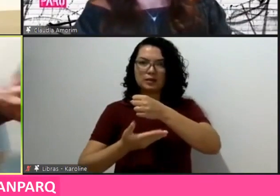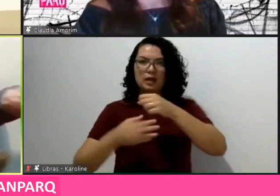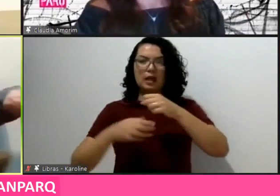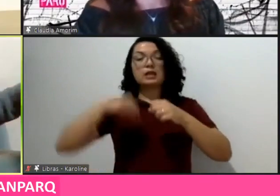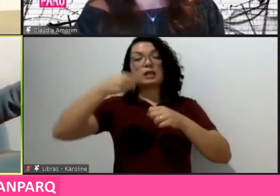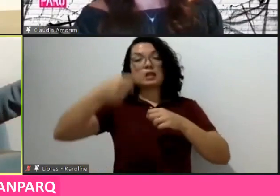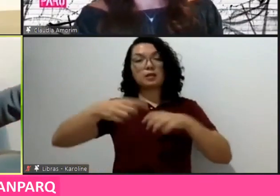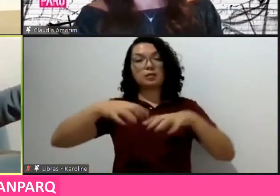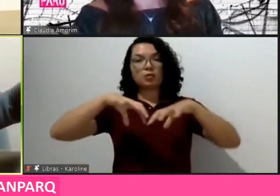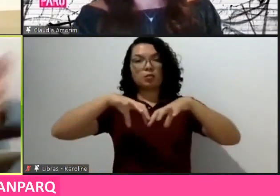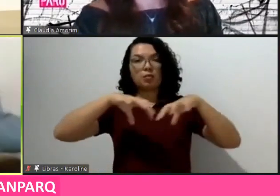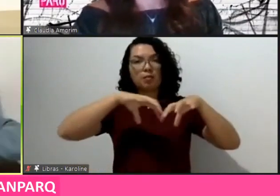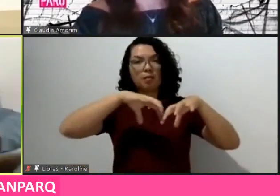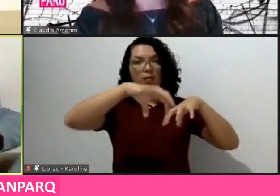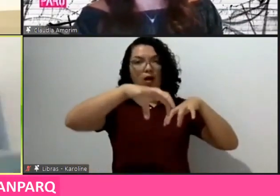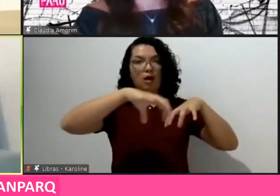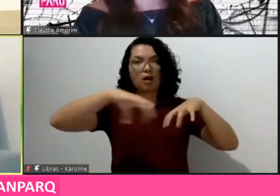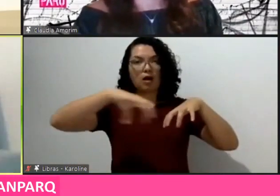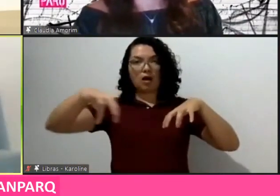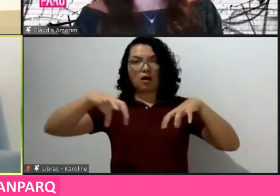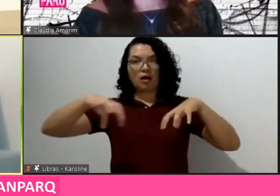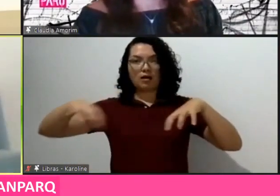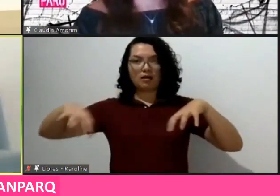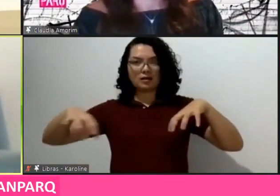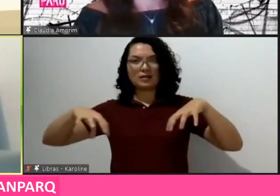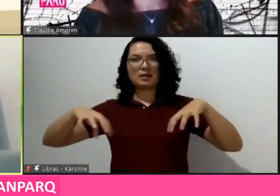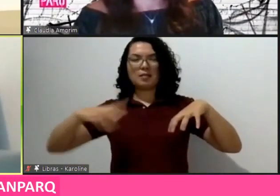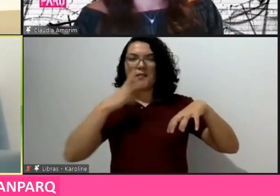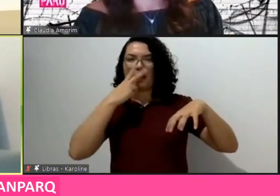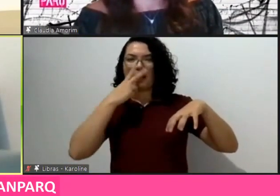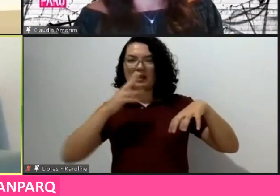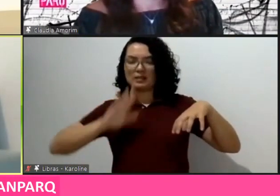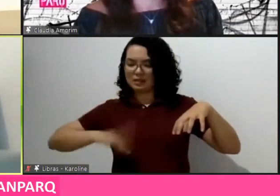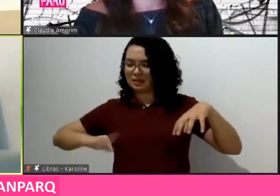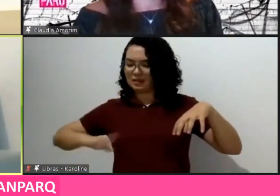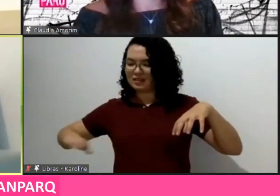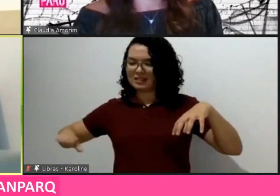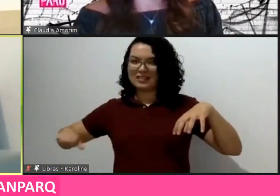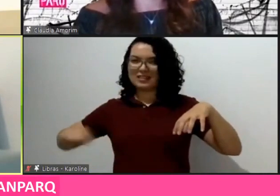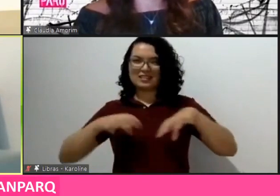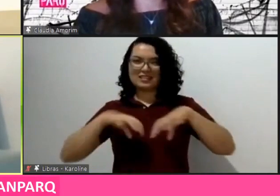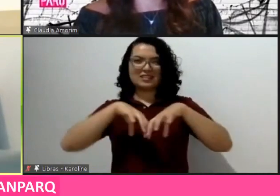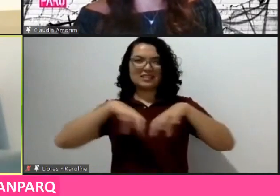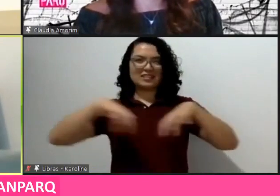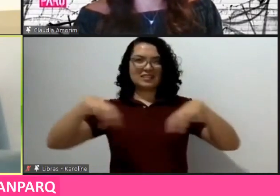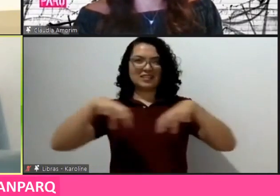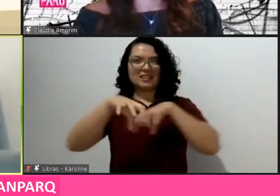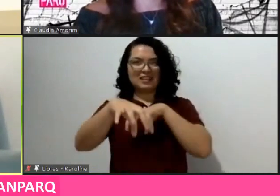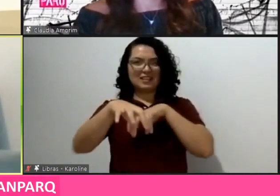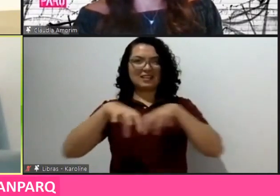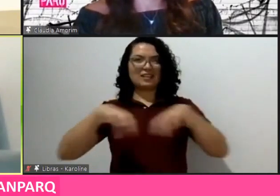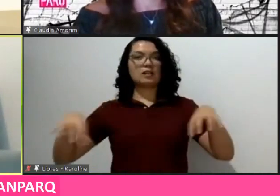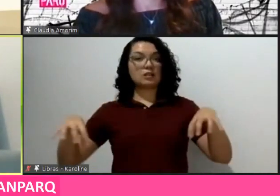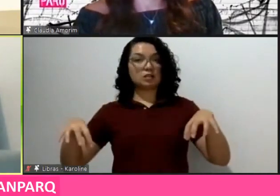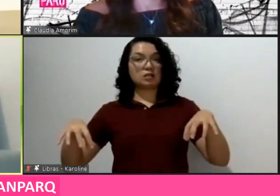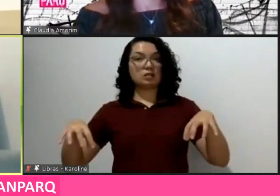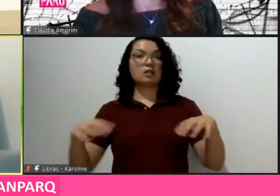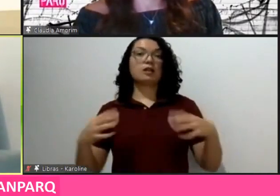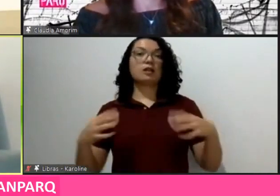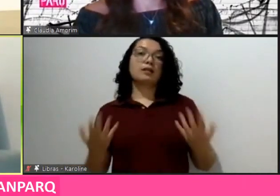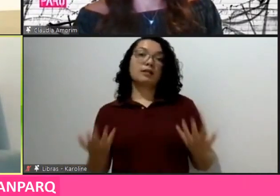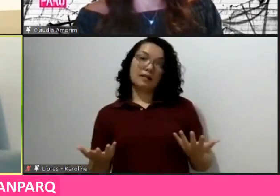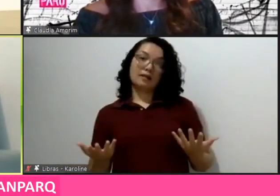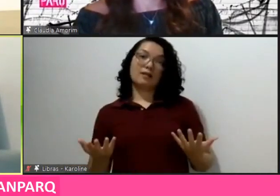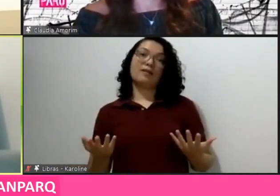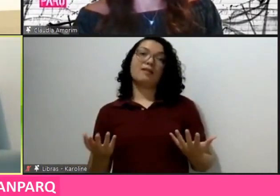extrema entre pregrado e posgrado, por exemplo, não existe a possibilidade de que um mesmo código me matricule pessoas